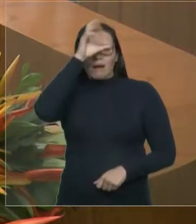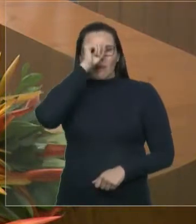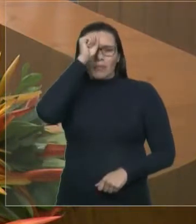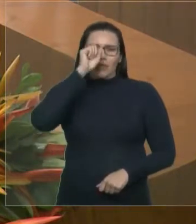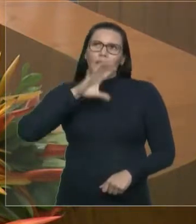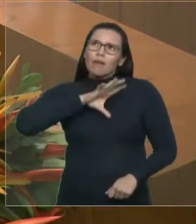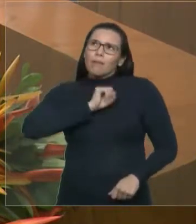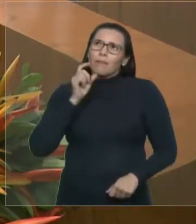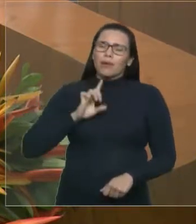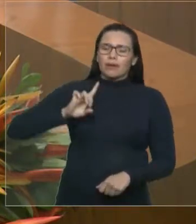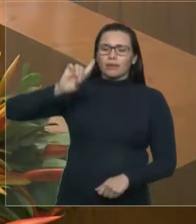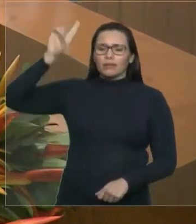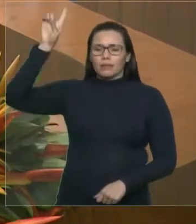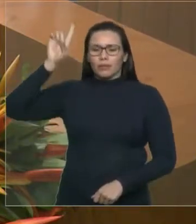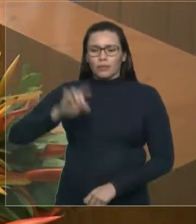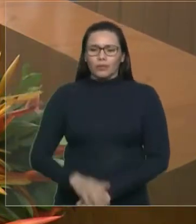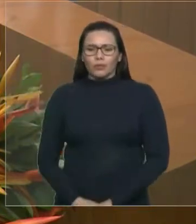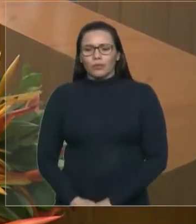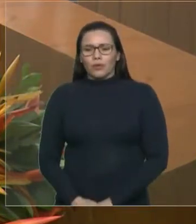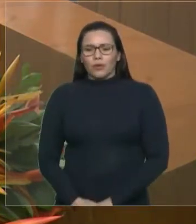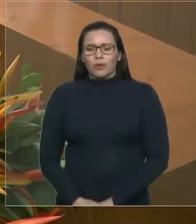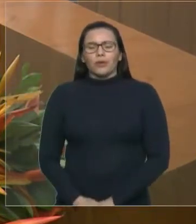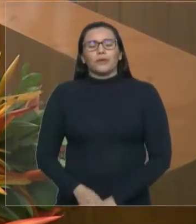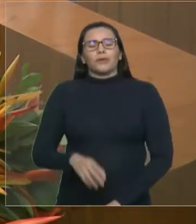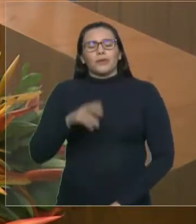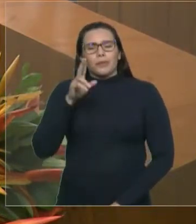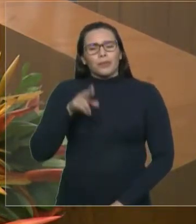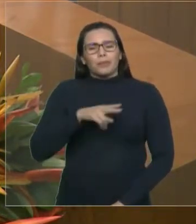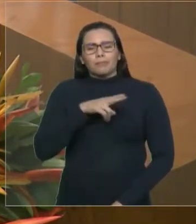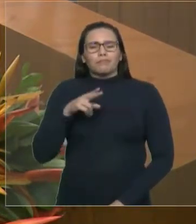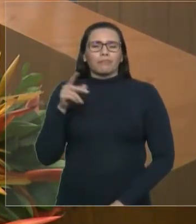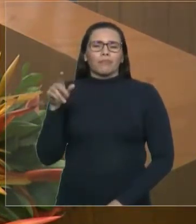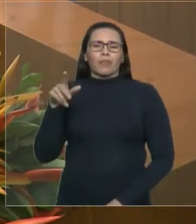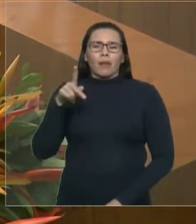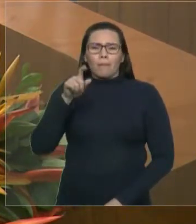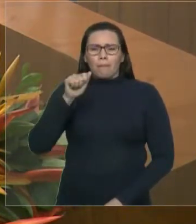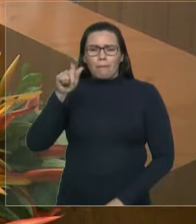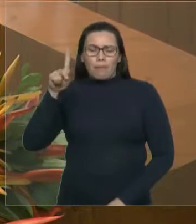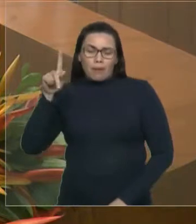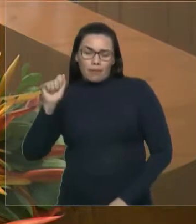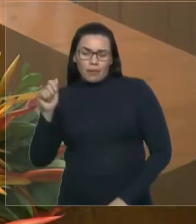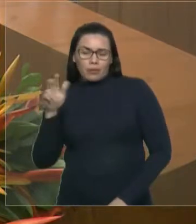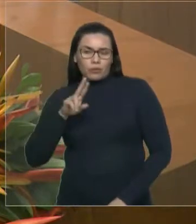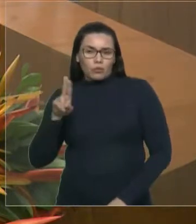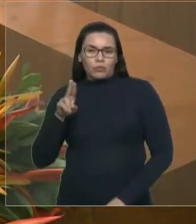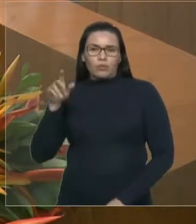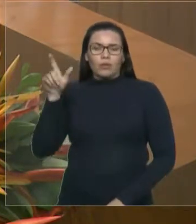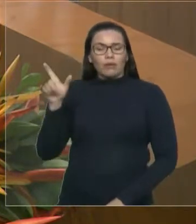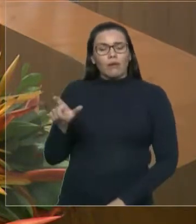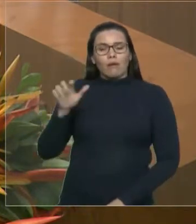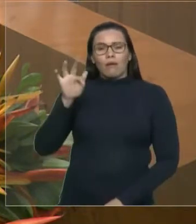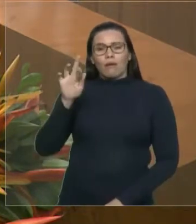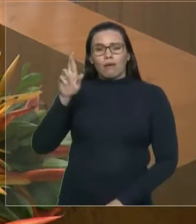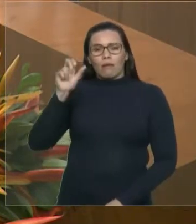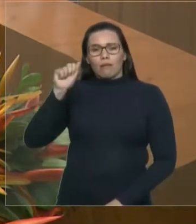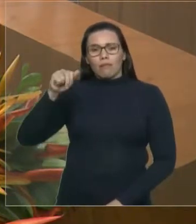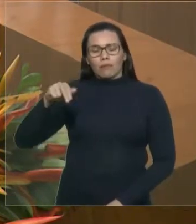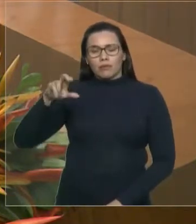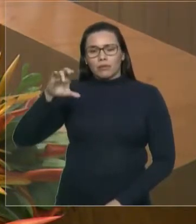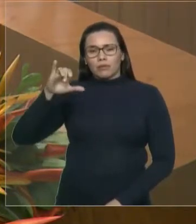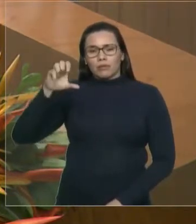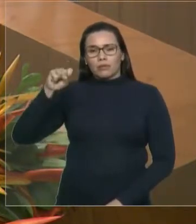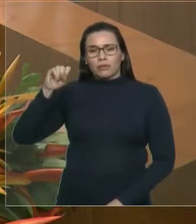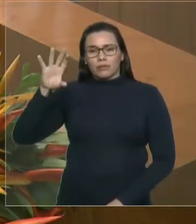diversas ocasiões, tem manifestado seu apoio e oração pelas famílias, pedindo que se reze